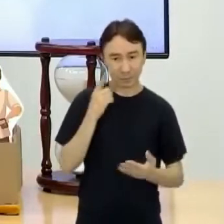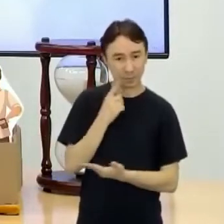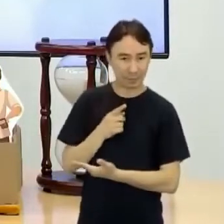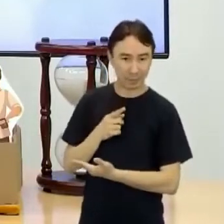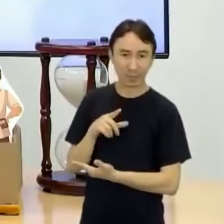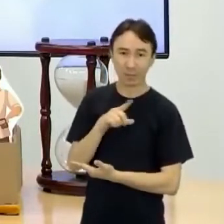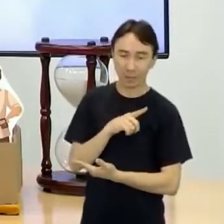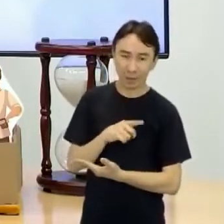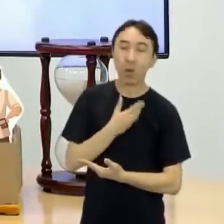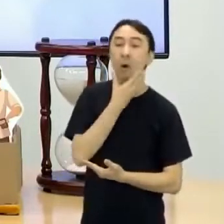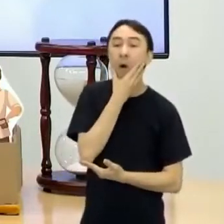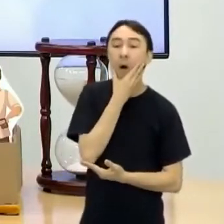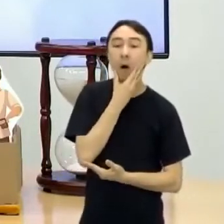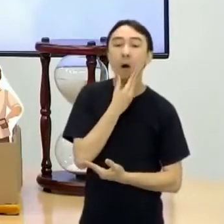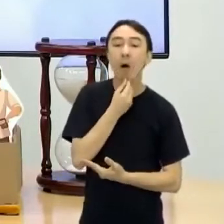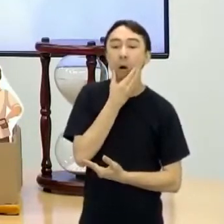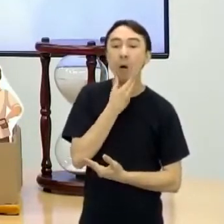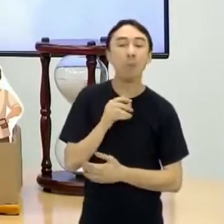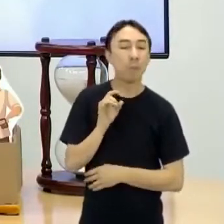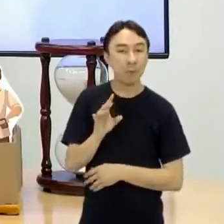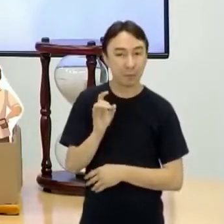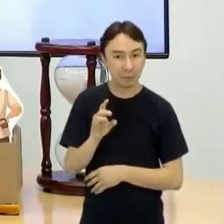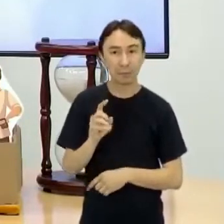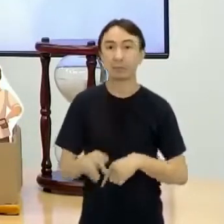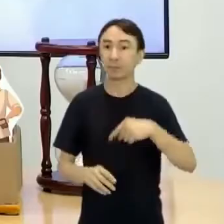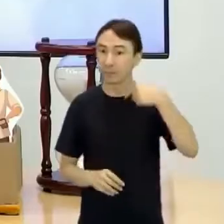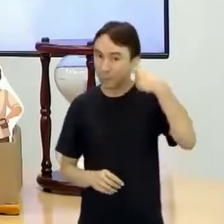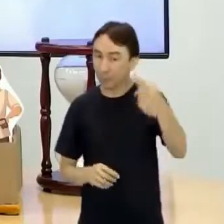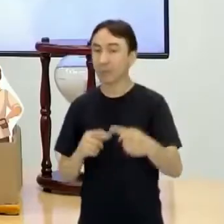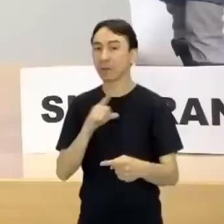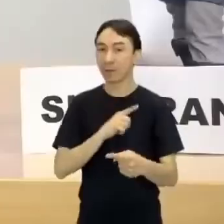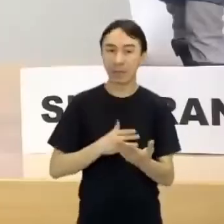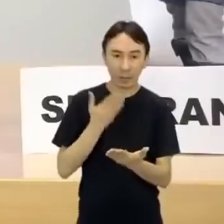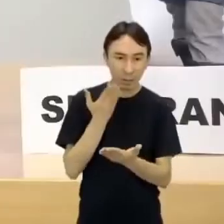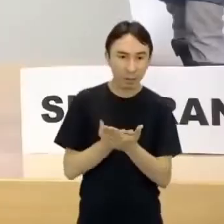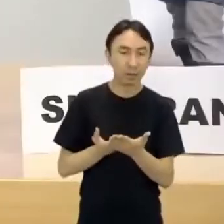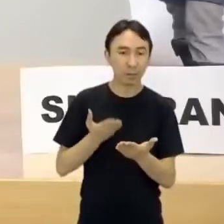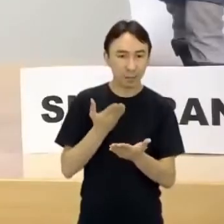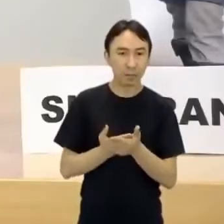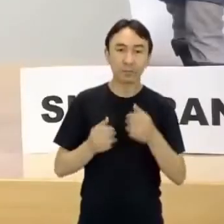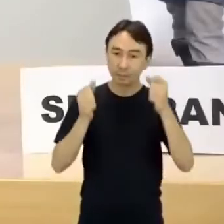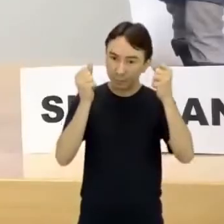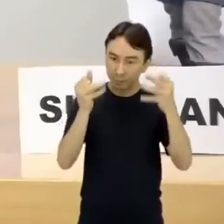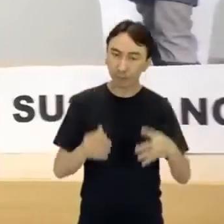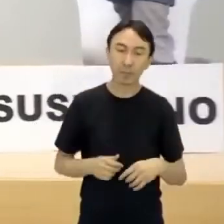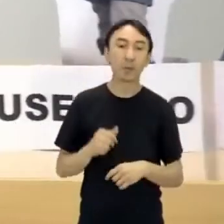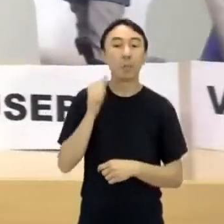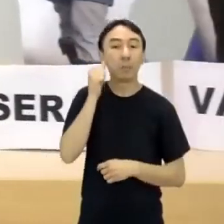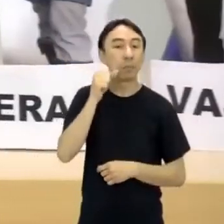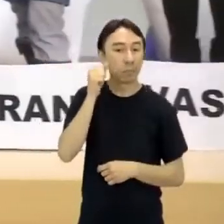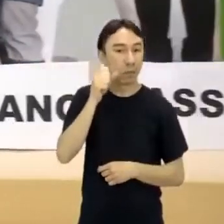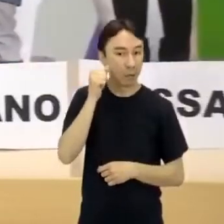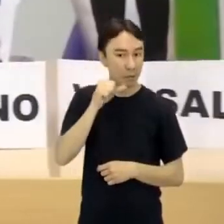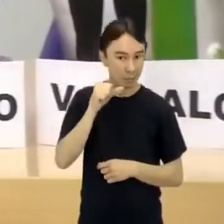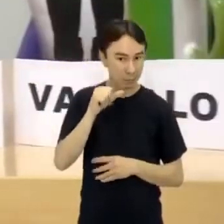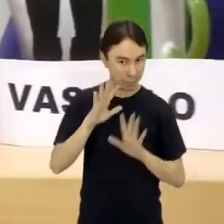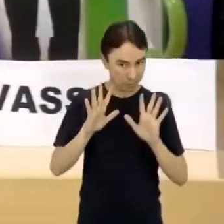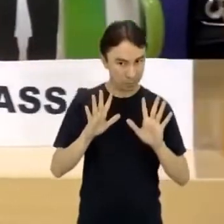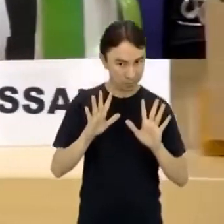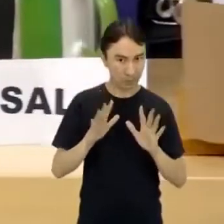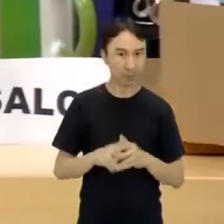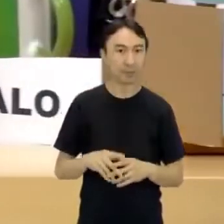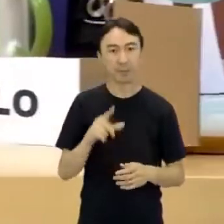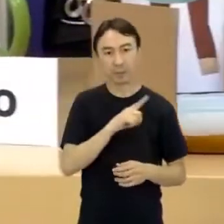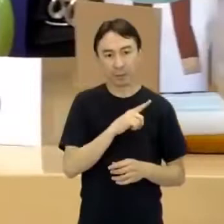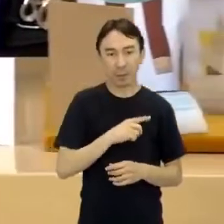Porque eu ainda trarei uma aula especial falando das mulheres neste contexto, né? Que é esse nosso recorte. Aí está aparecendo para vocês, o